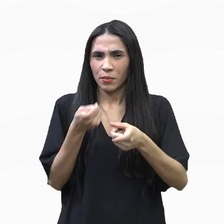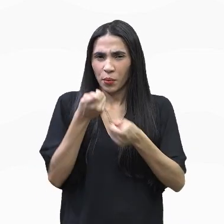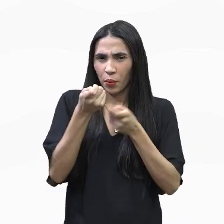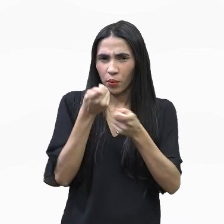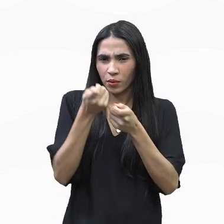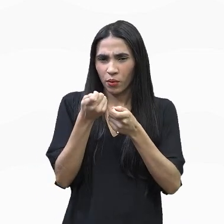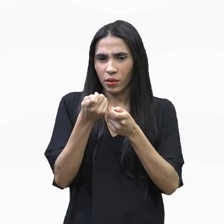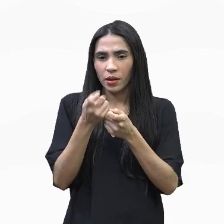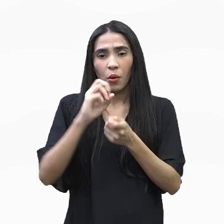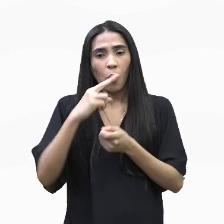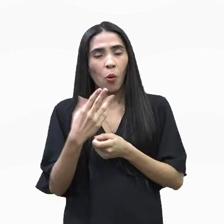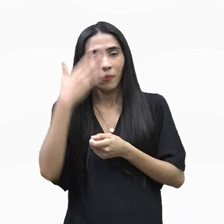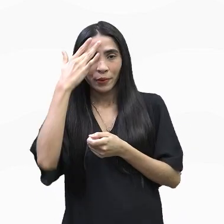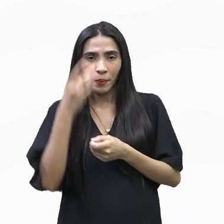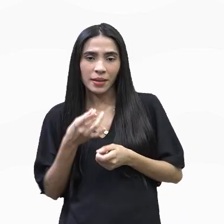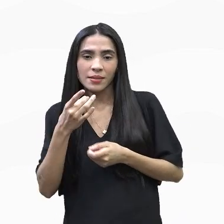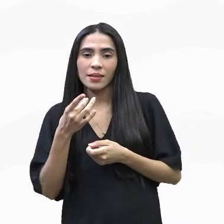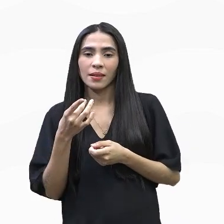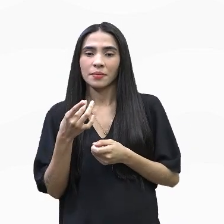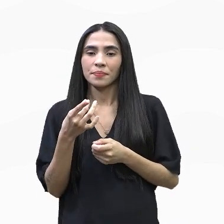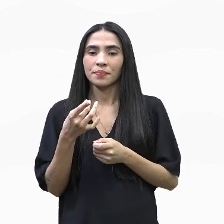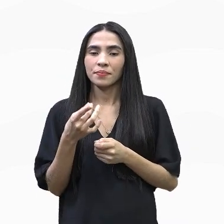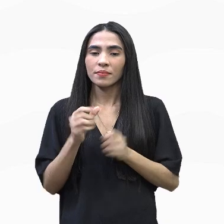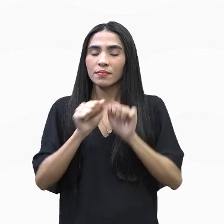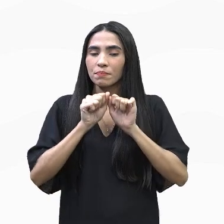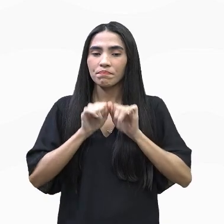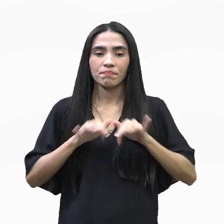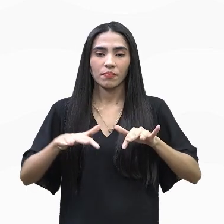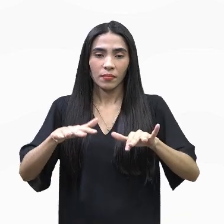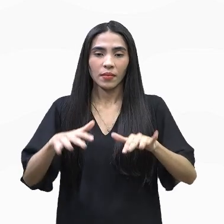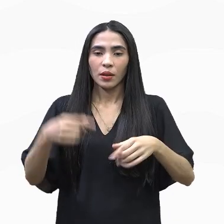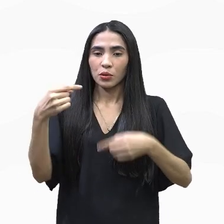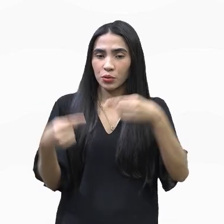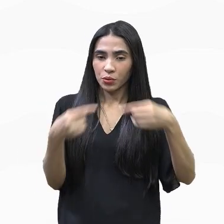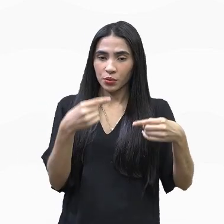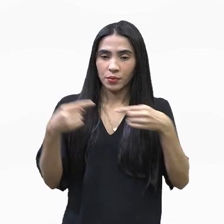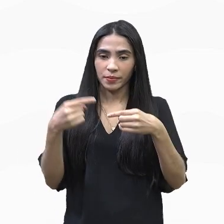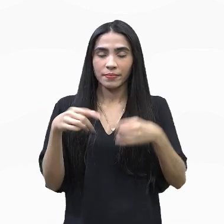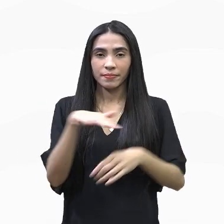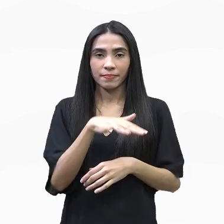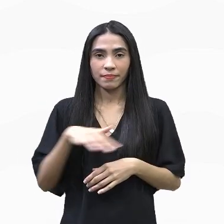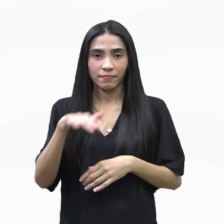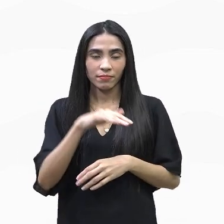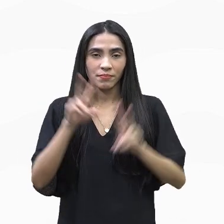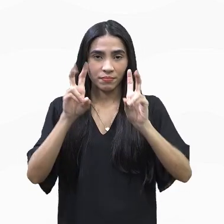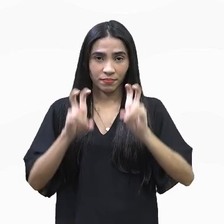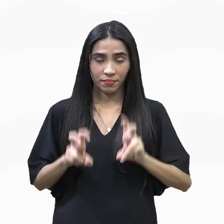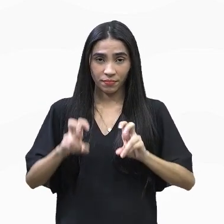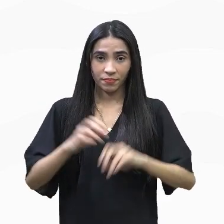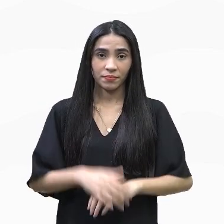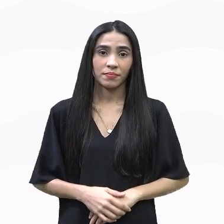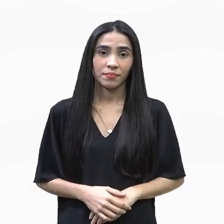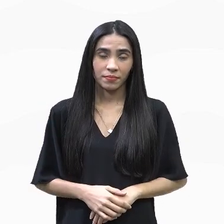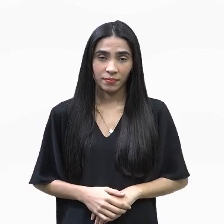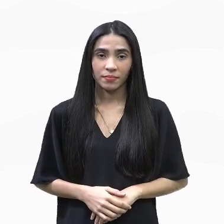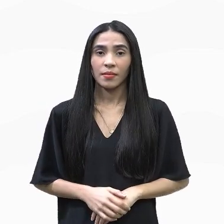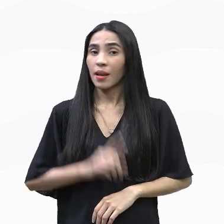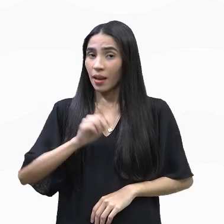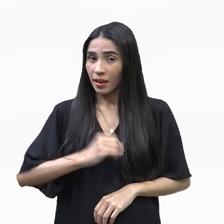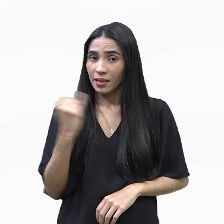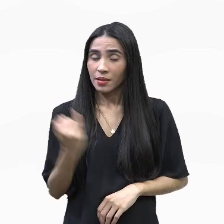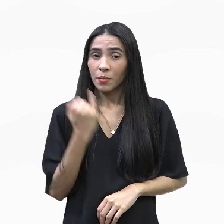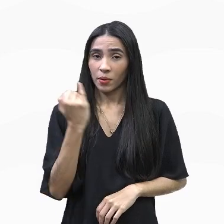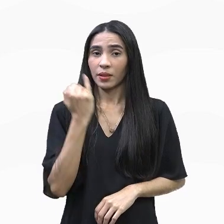real compreensão da amplitude do debate em torno de tais questões. Gente, isso é muito